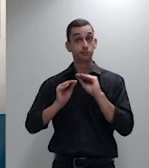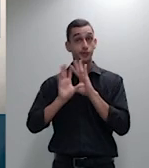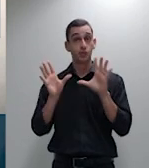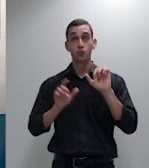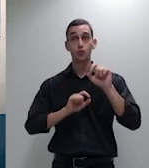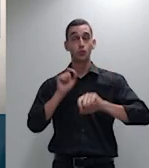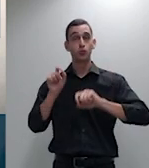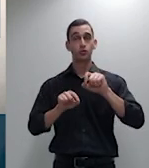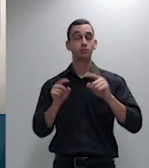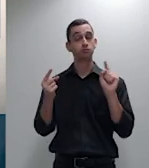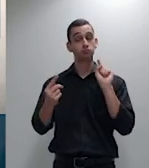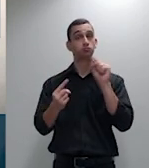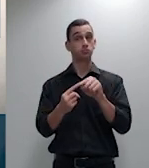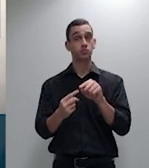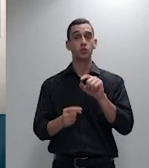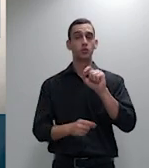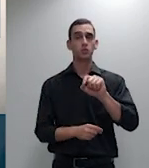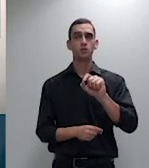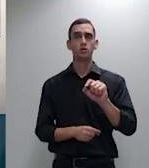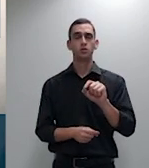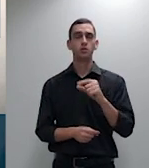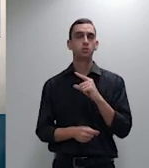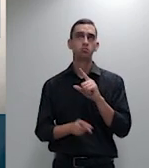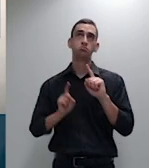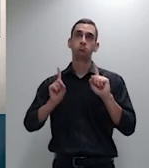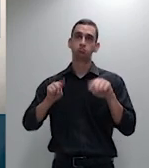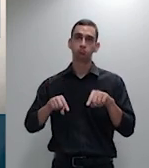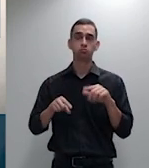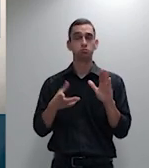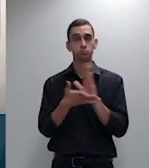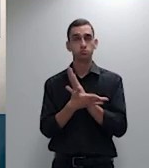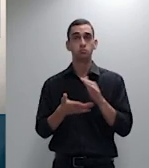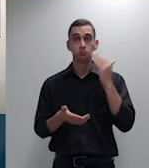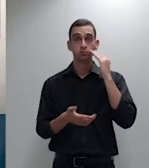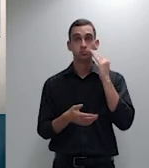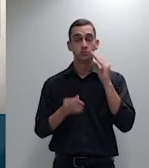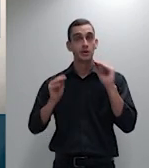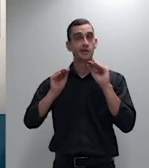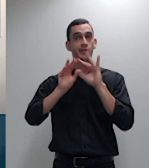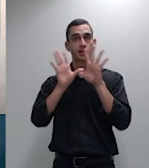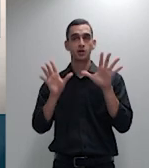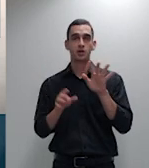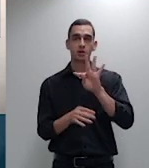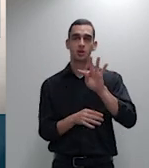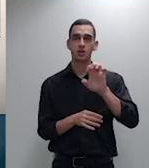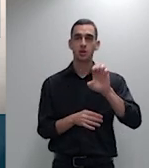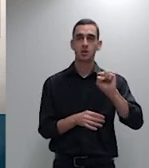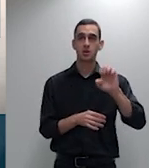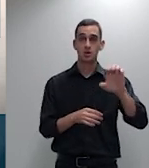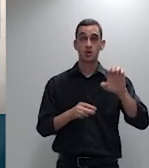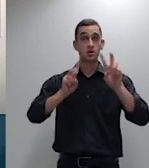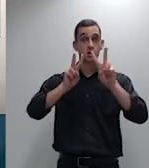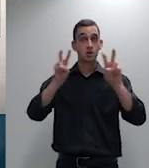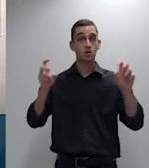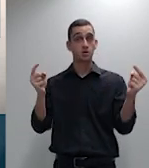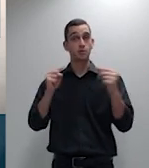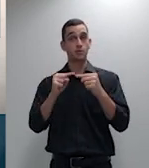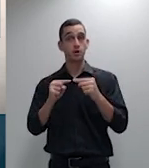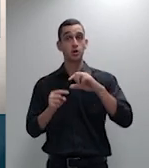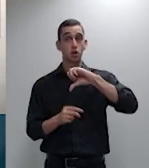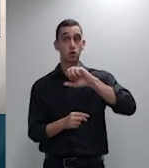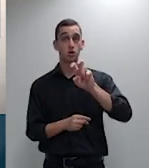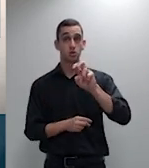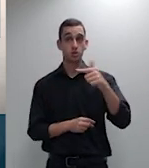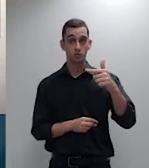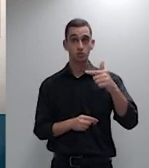estendida a tese fixada no tema 952 que já foi muito bem abordada tanto